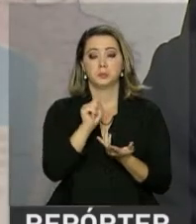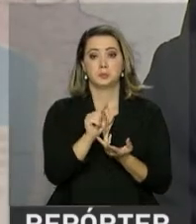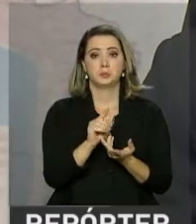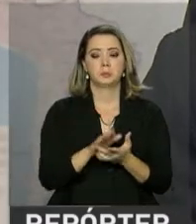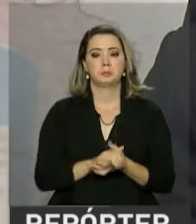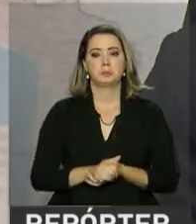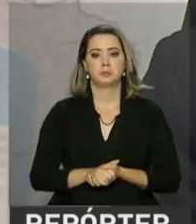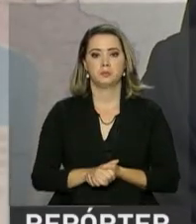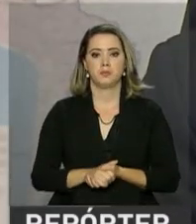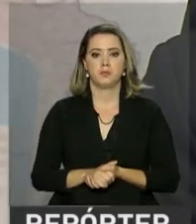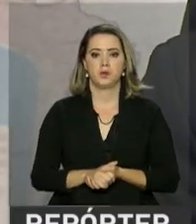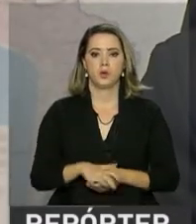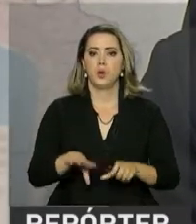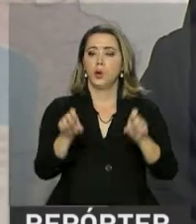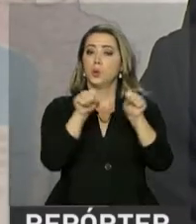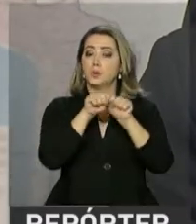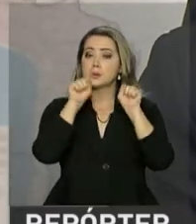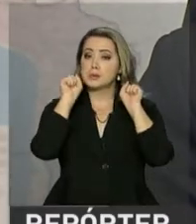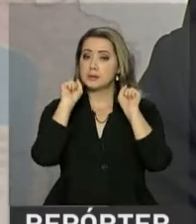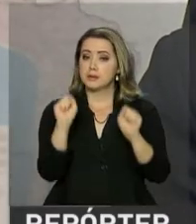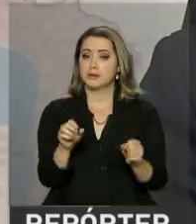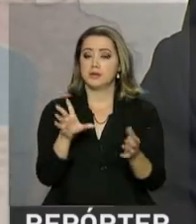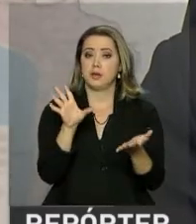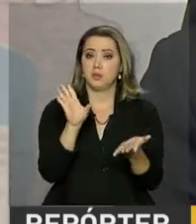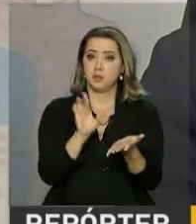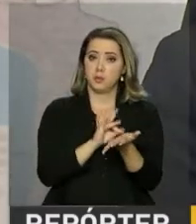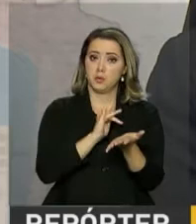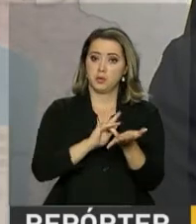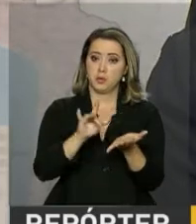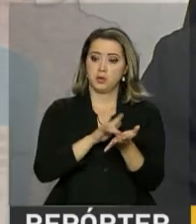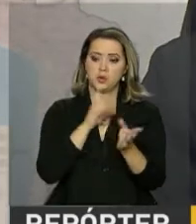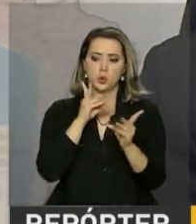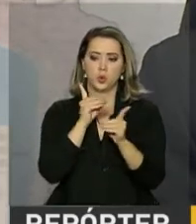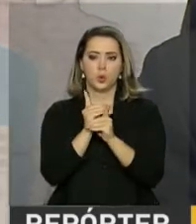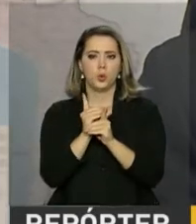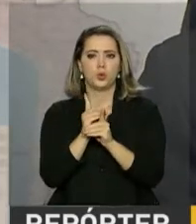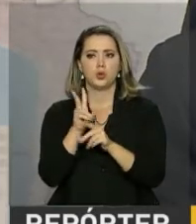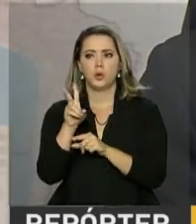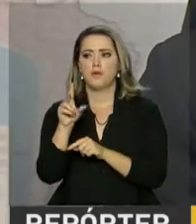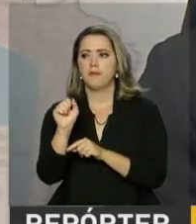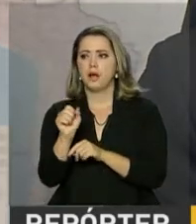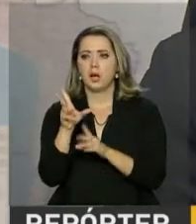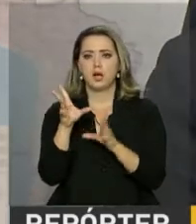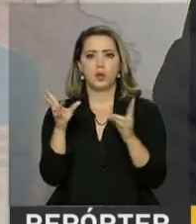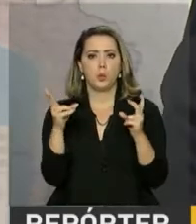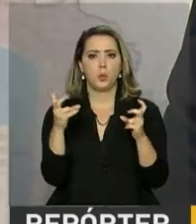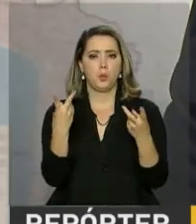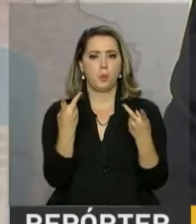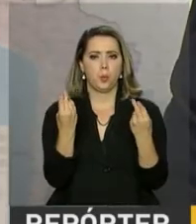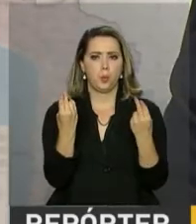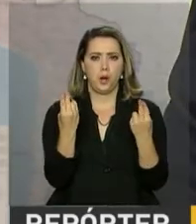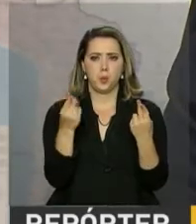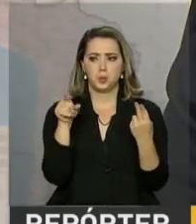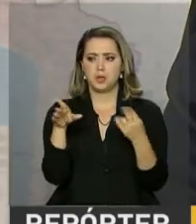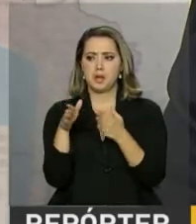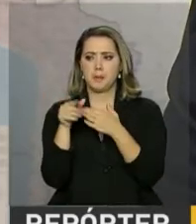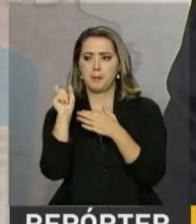sistema, que é aplicativo, encontre uma vaga no mesmo perfil desse trabalhador, o sistema vai